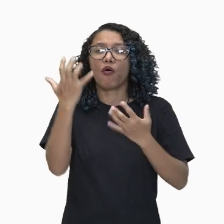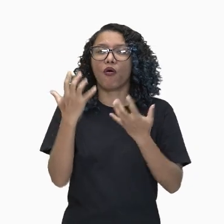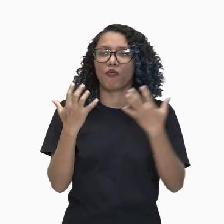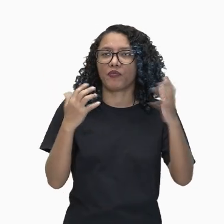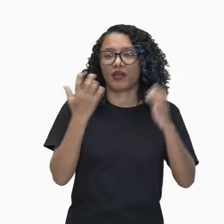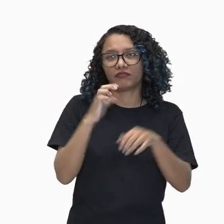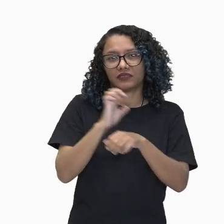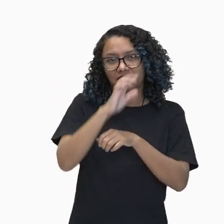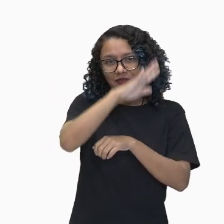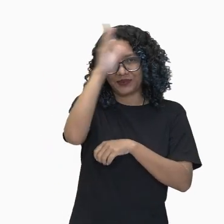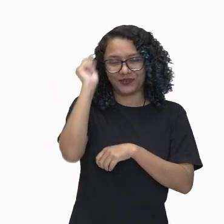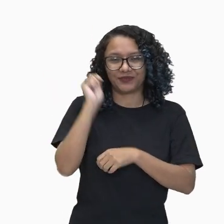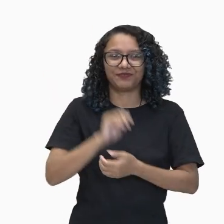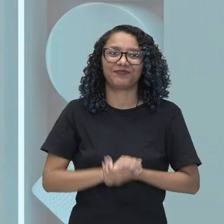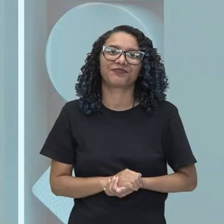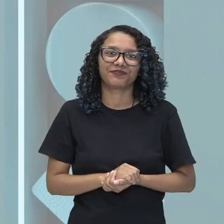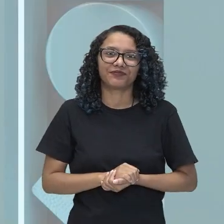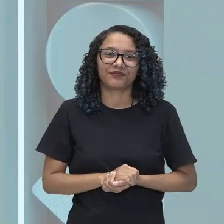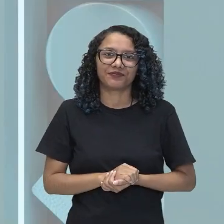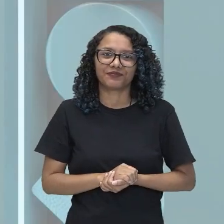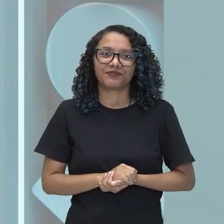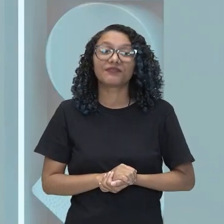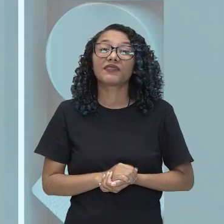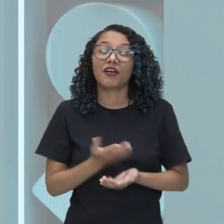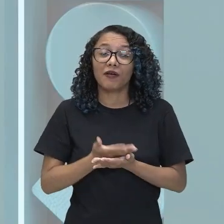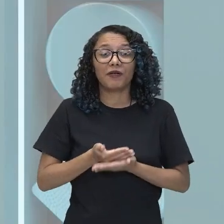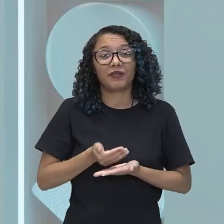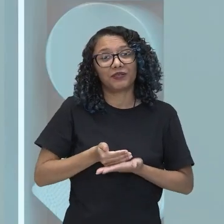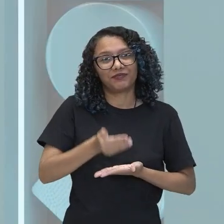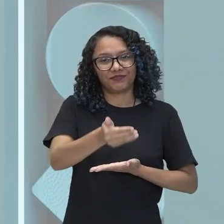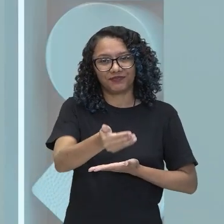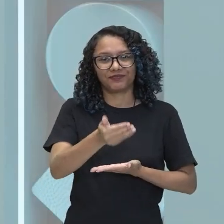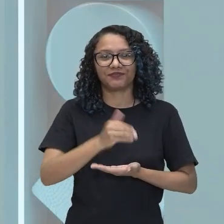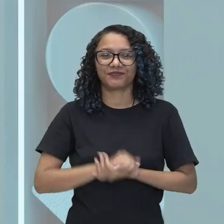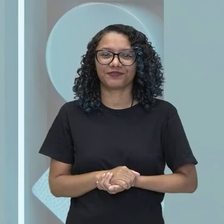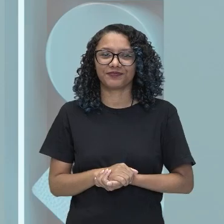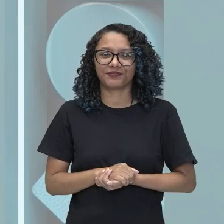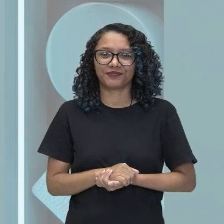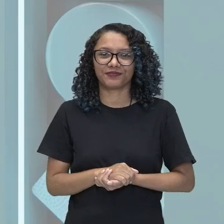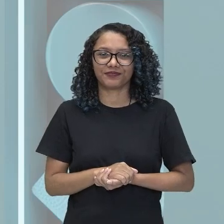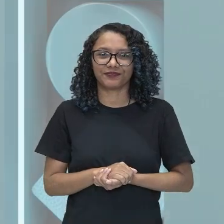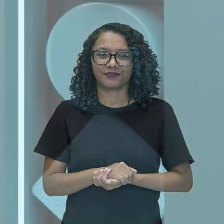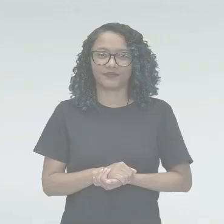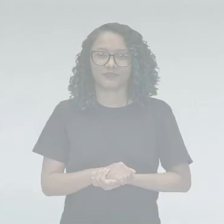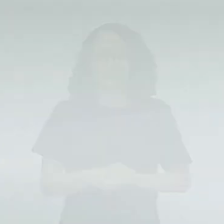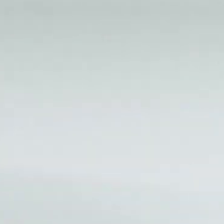Estado do Amazonas. E vamos dar início à nossa aula.